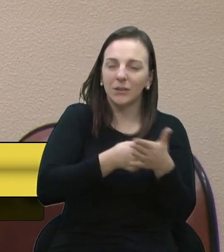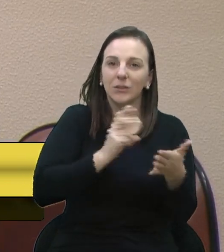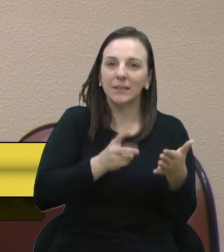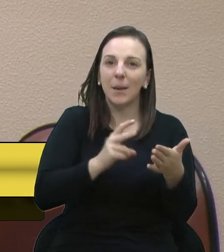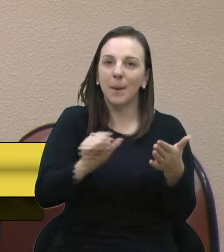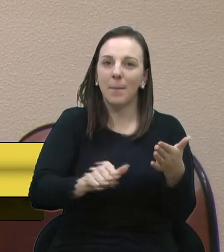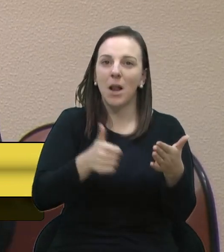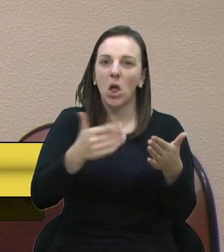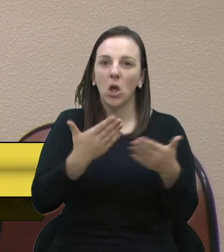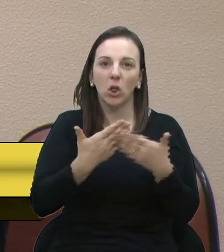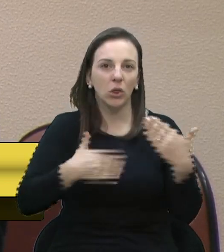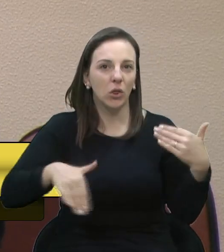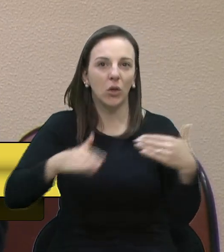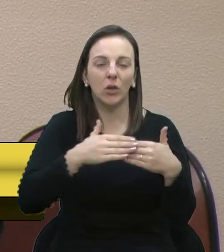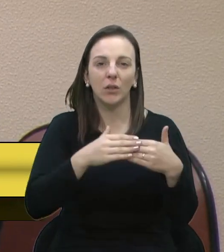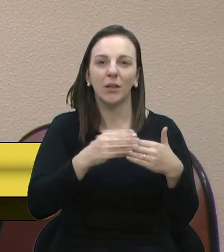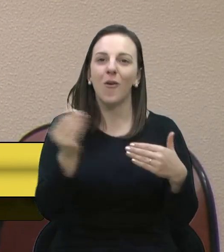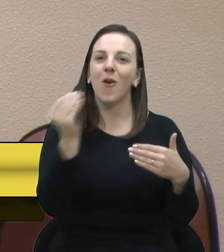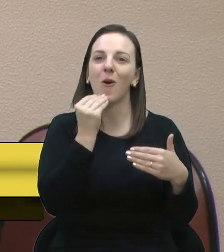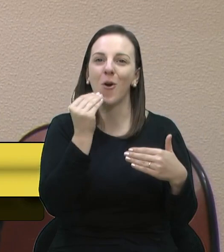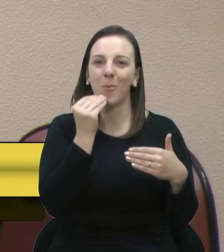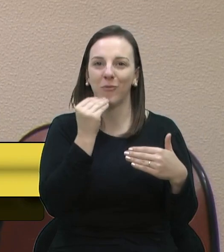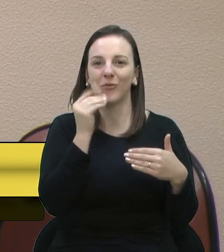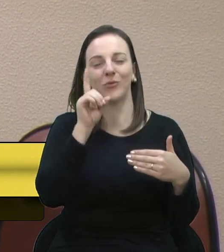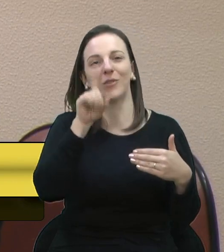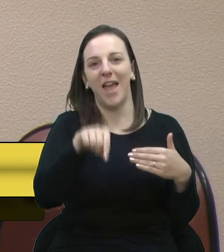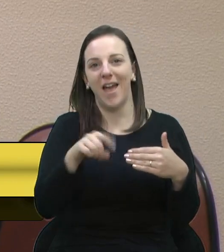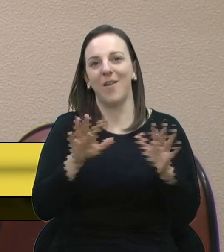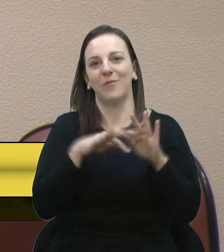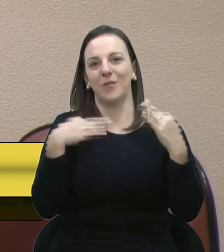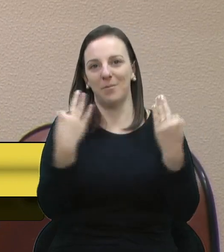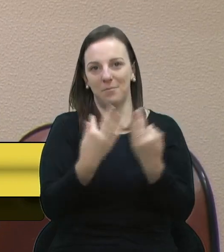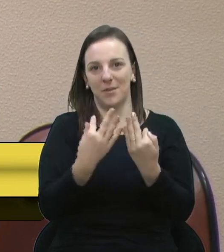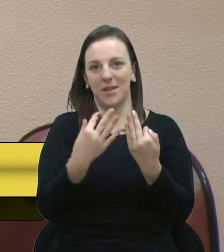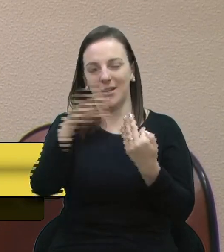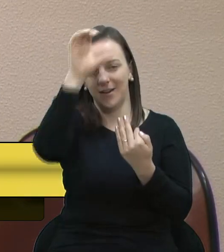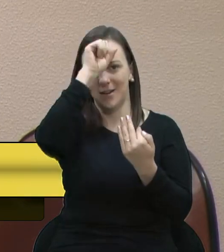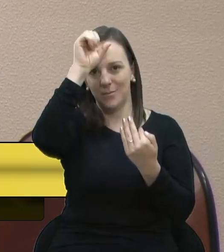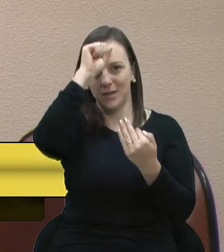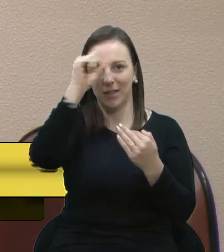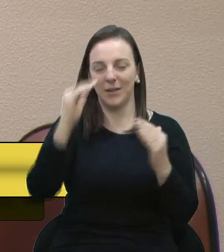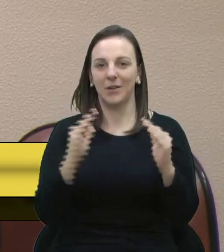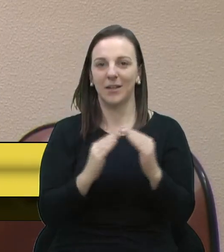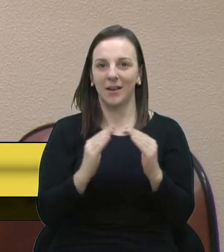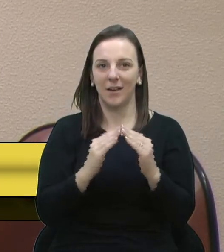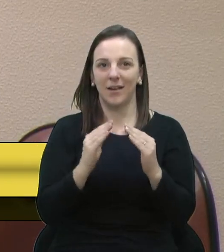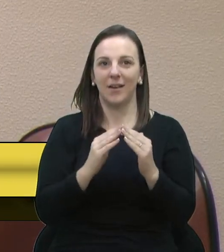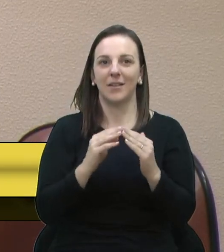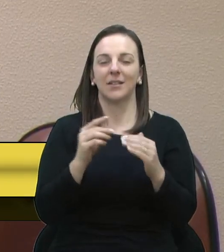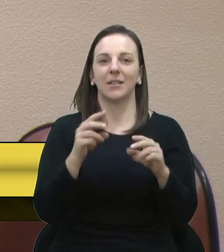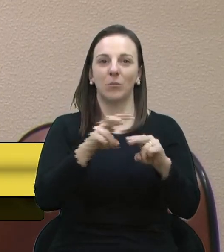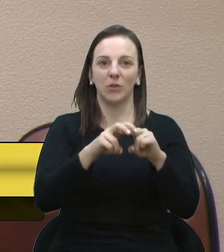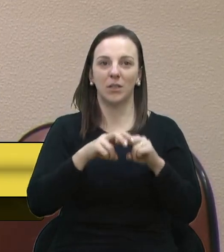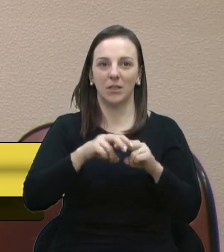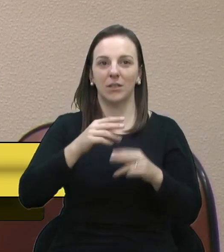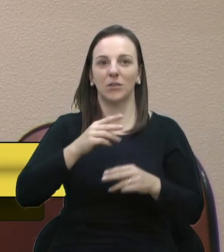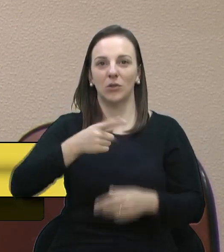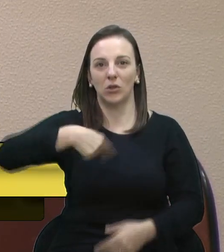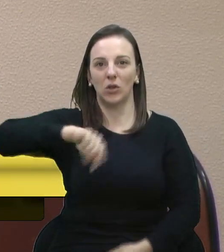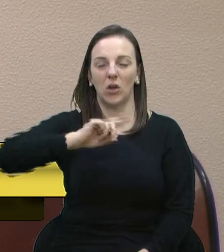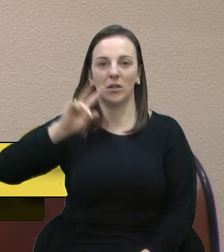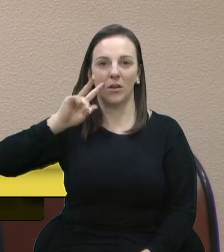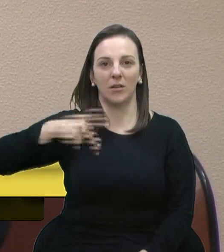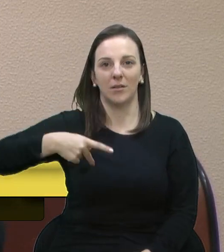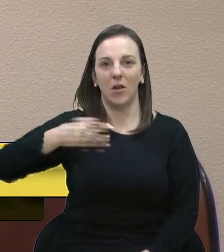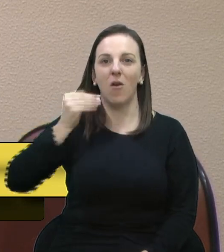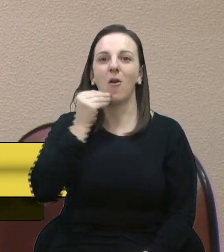isso é de família, vem do seu Valmir também, então o nosso reconhecimento neste momento, e óbvio que votarei favorável,